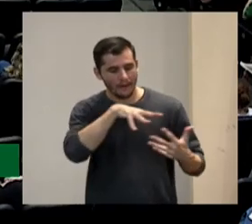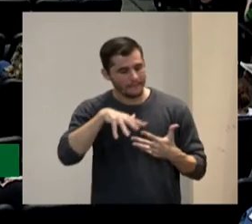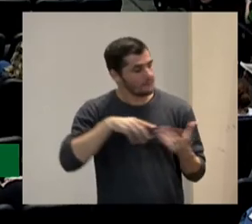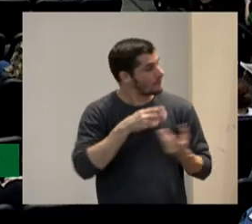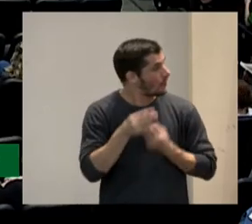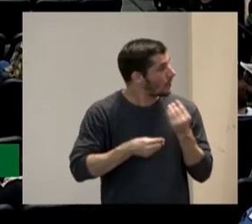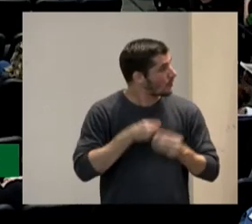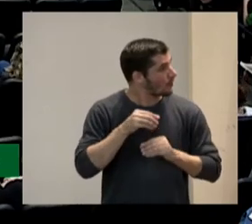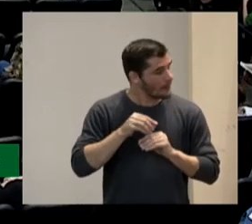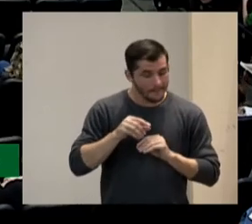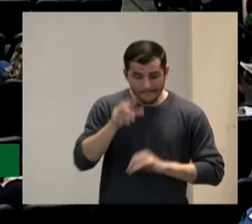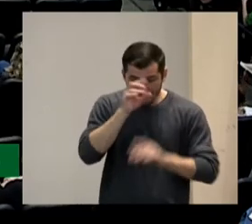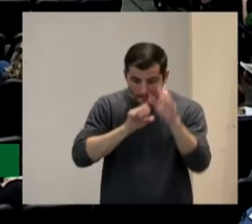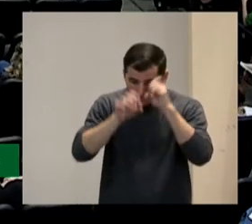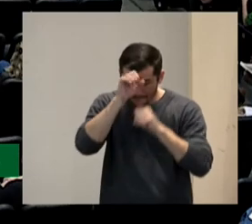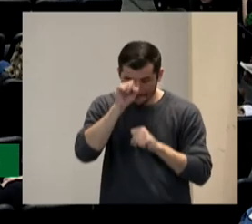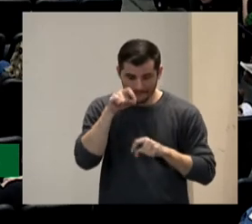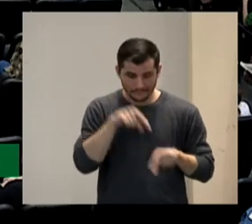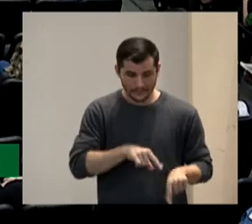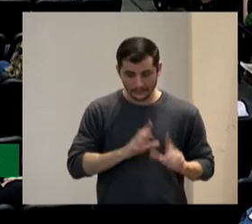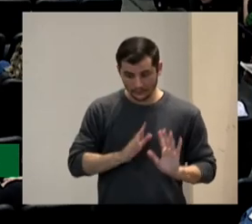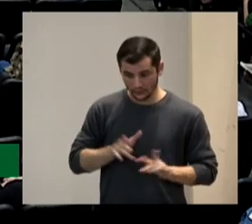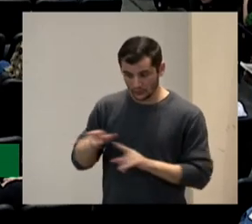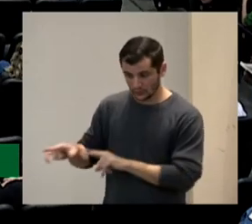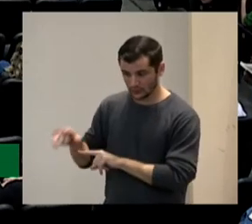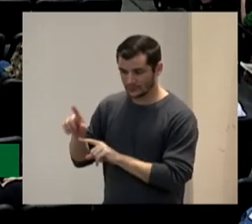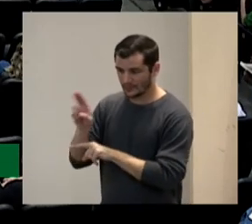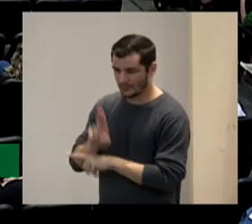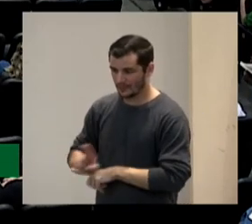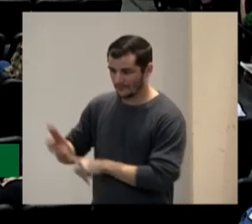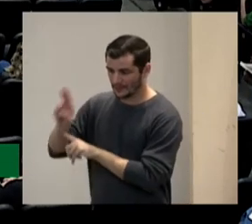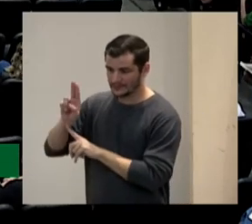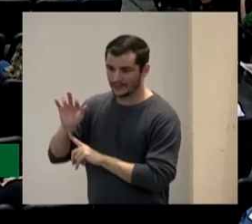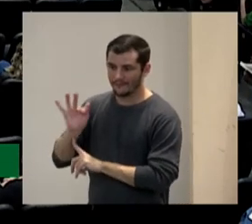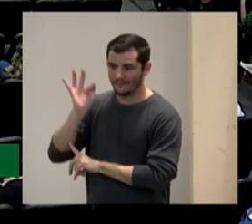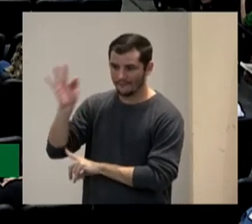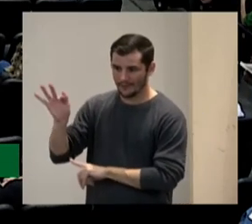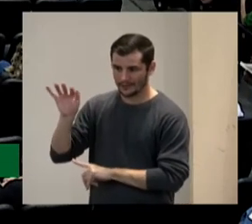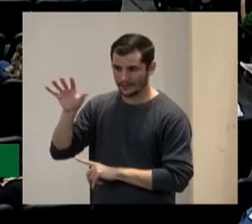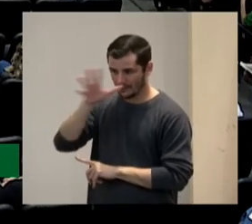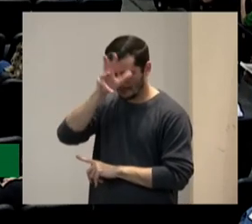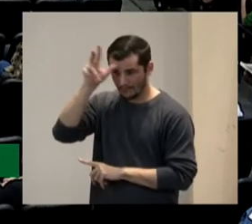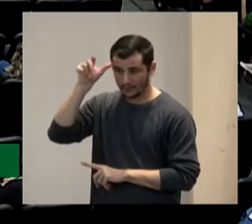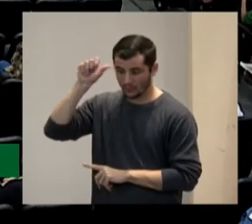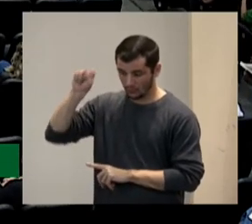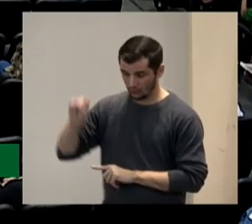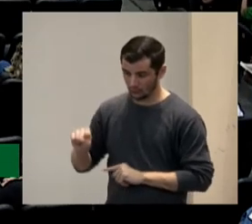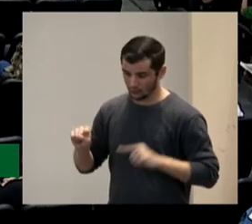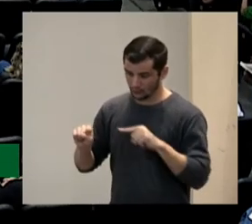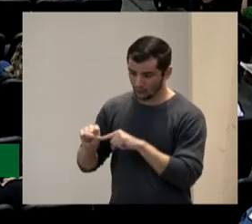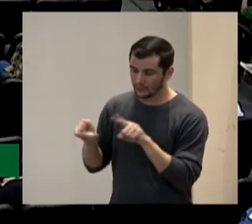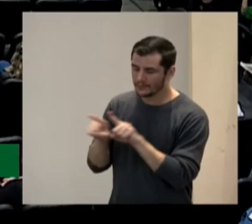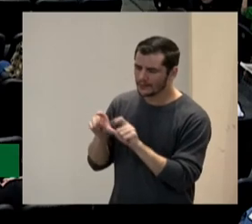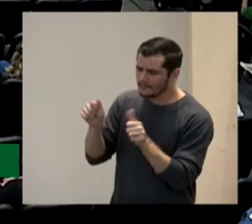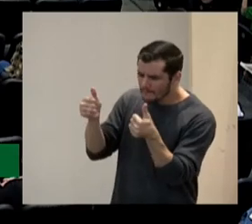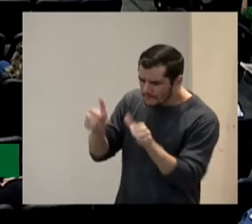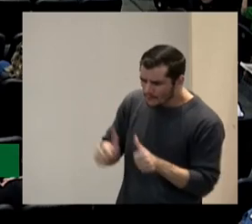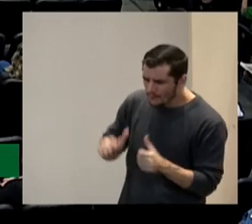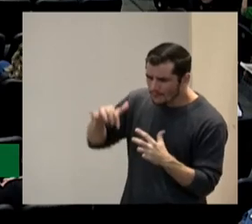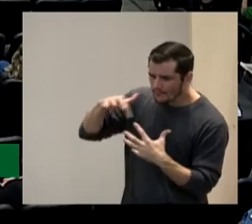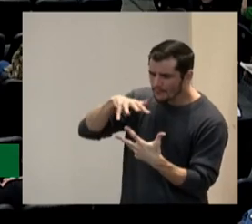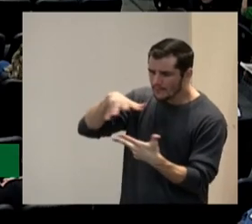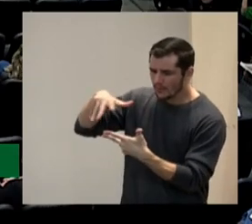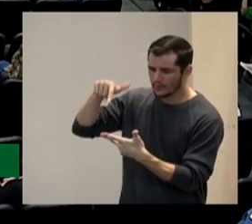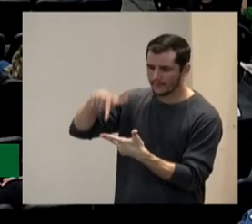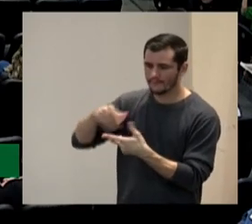algum tempo junto com a Universidade Federal de Mato Grosso do Sul no desenho universal para aprendizagem eu acho